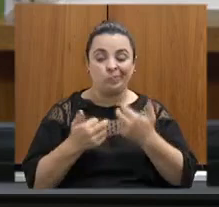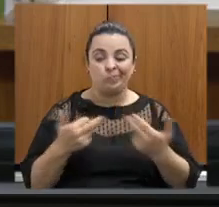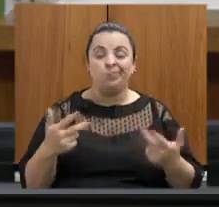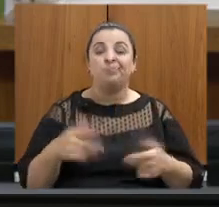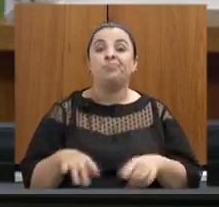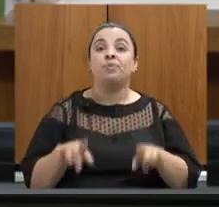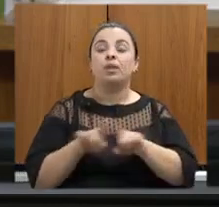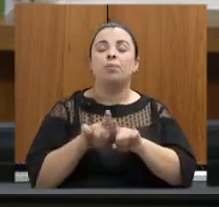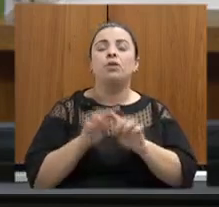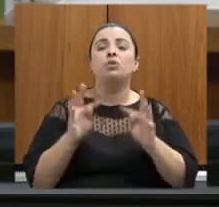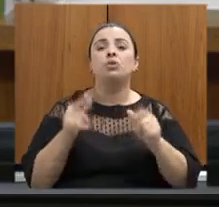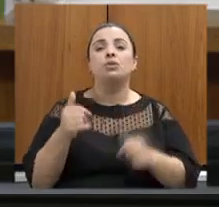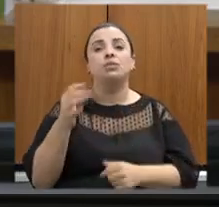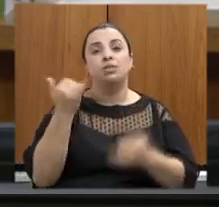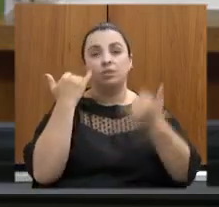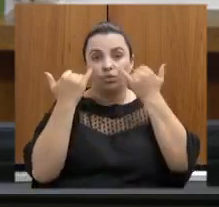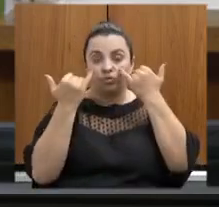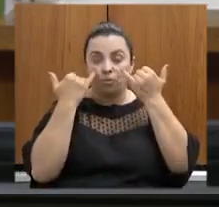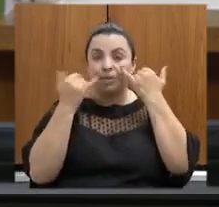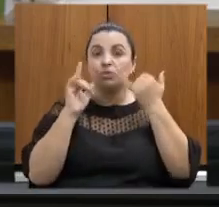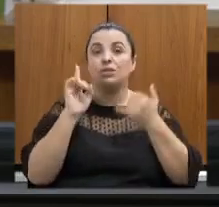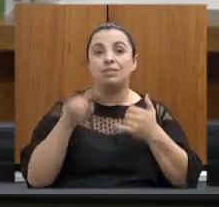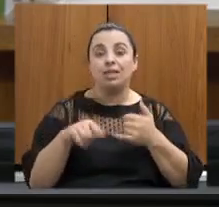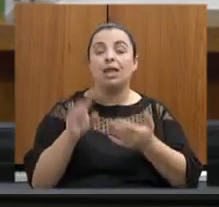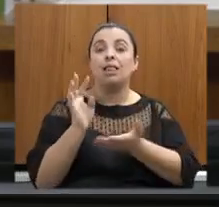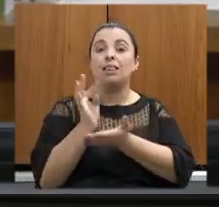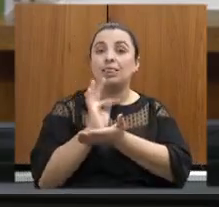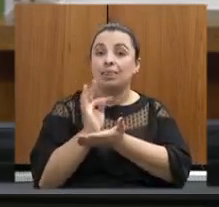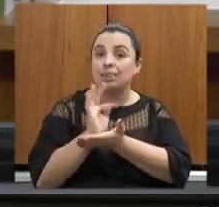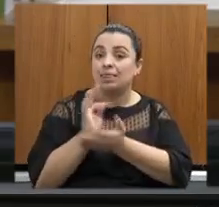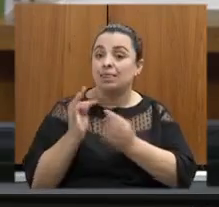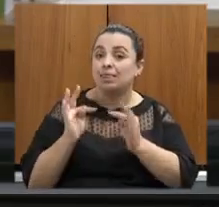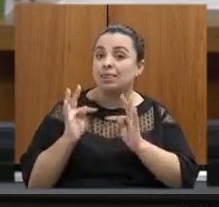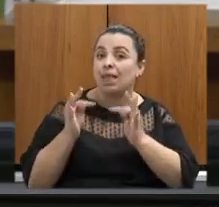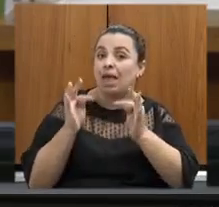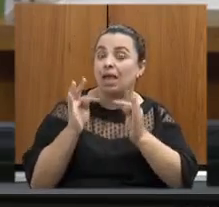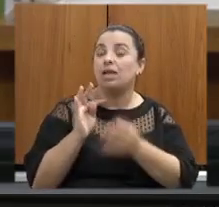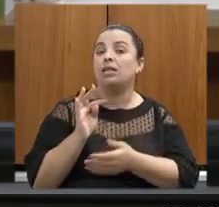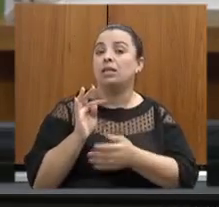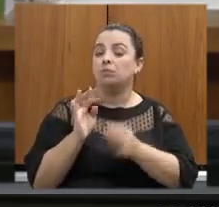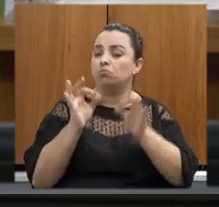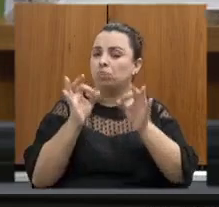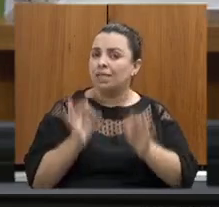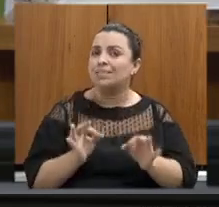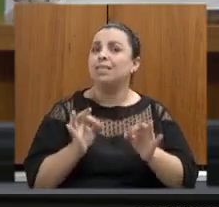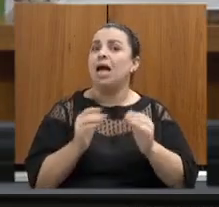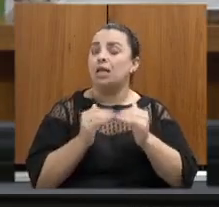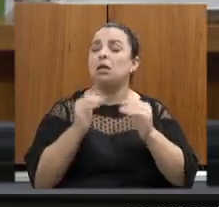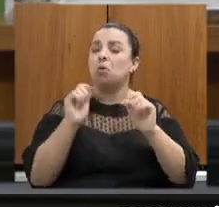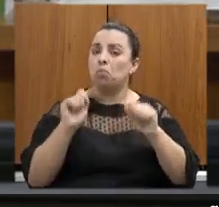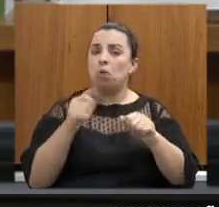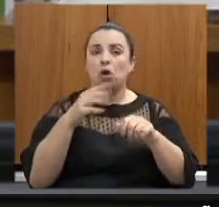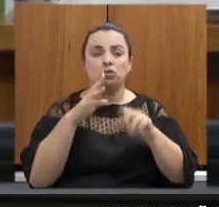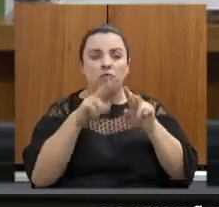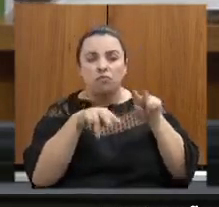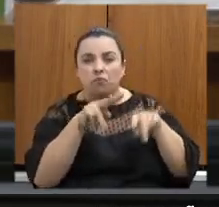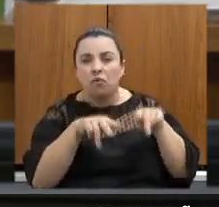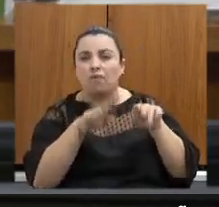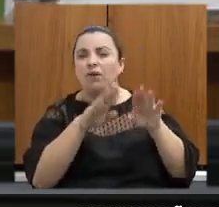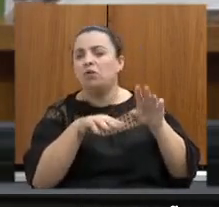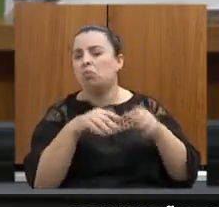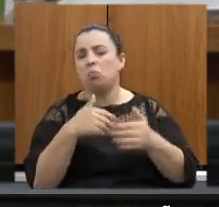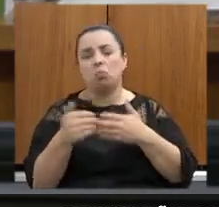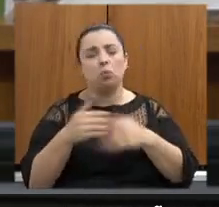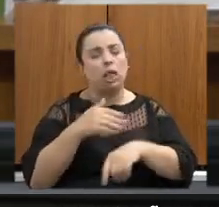trouxemos aqui são informações técnicas precisas que podem ser verificadas a qualquer momento a